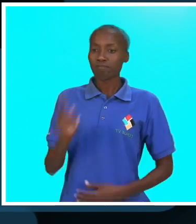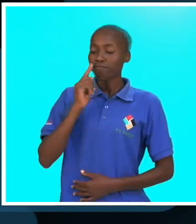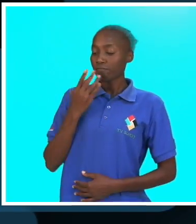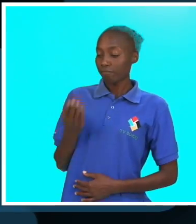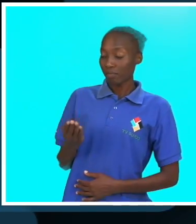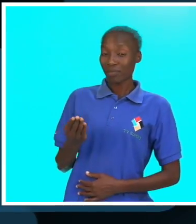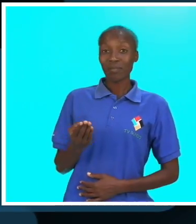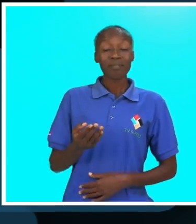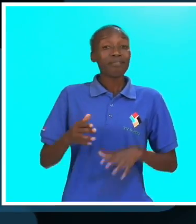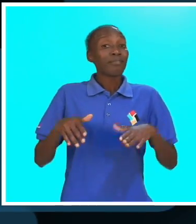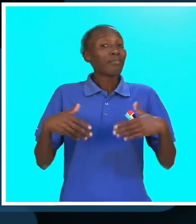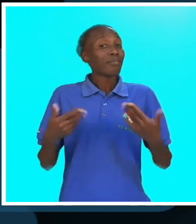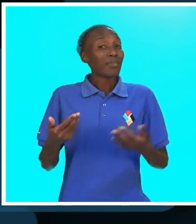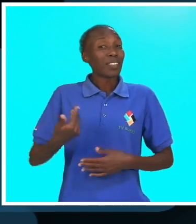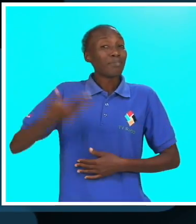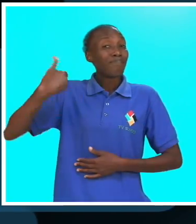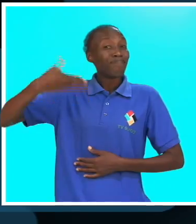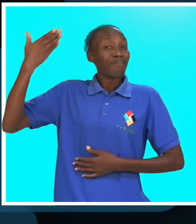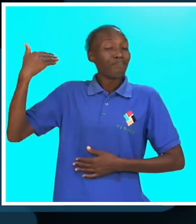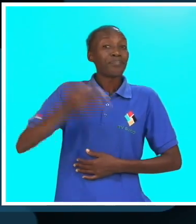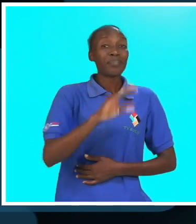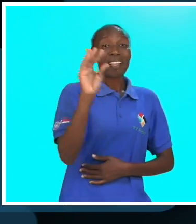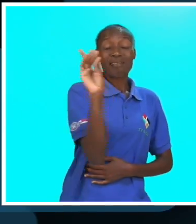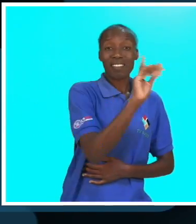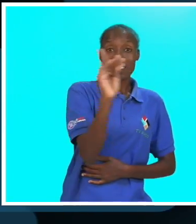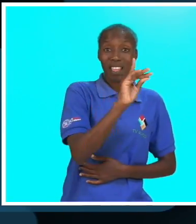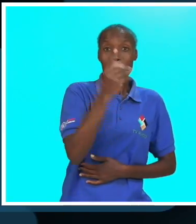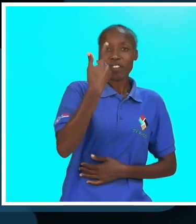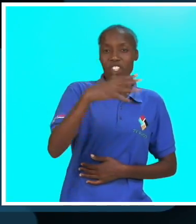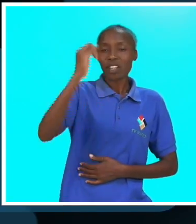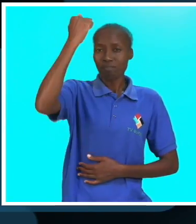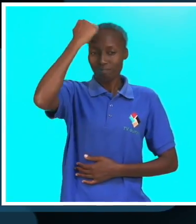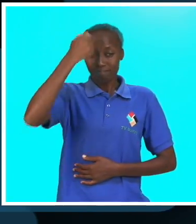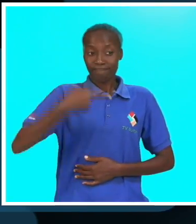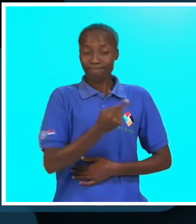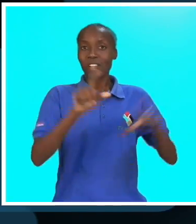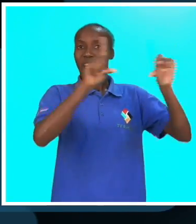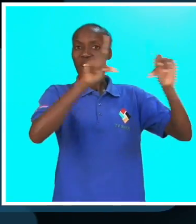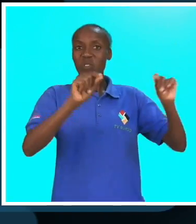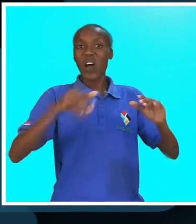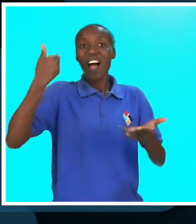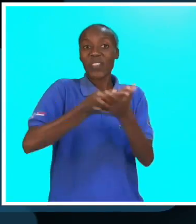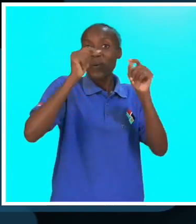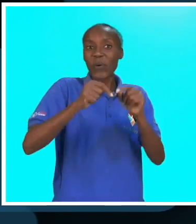Desde dezembro, que tenho conhecimento do assunto, até hoje ninguém reagiu.